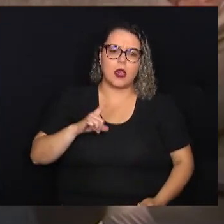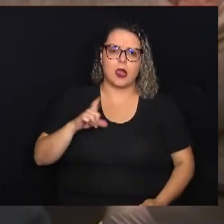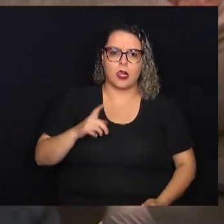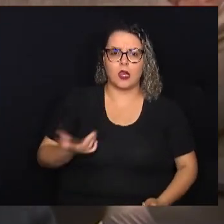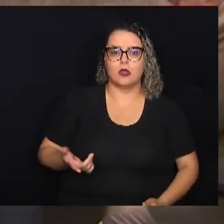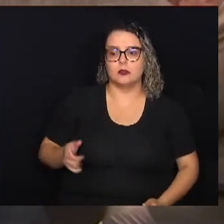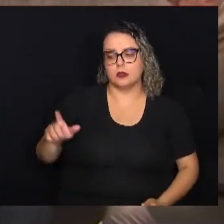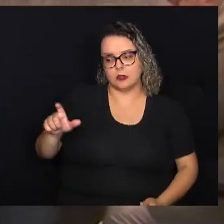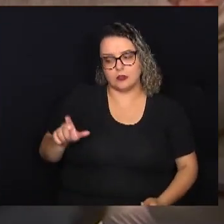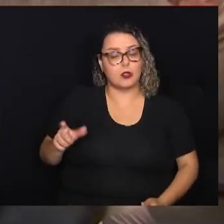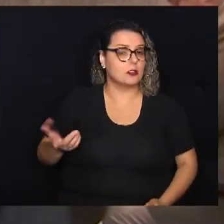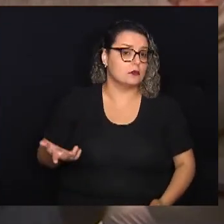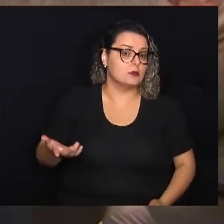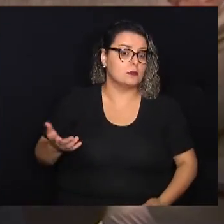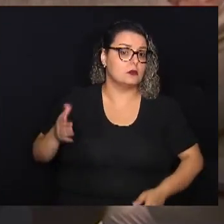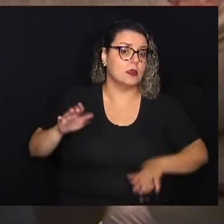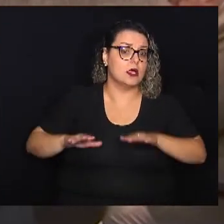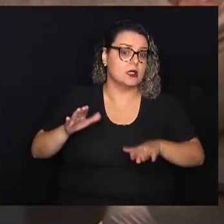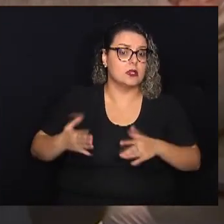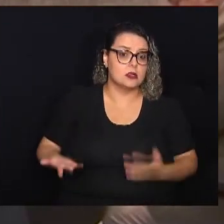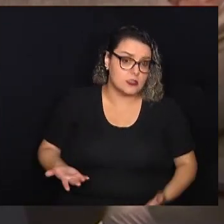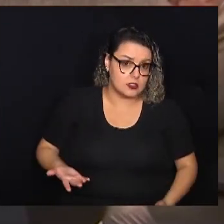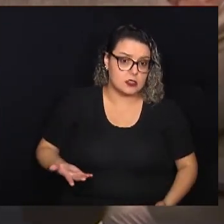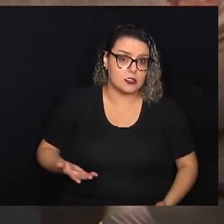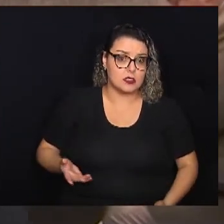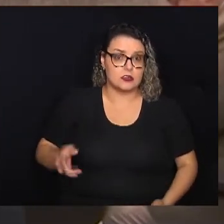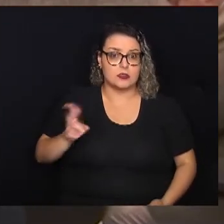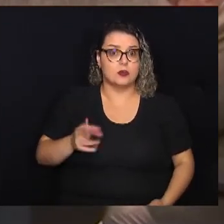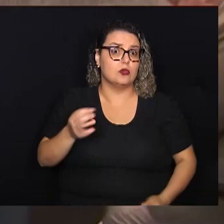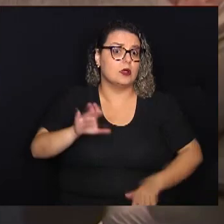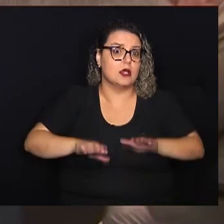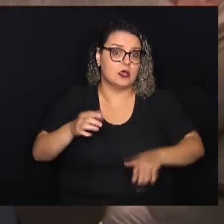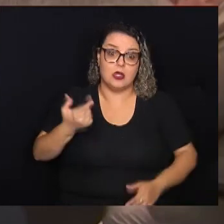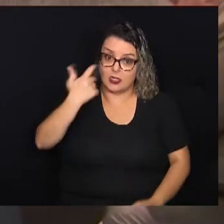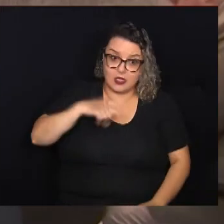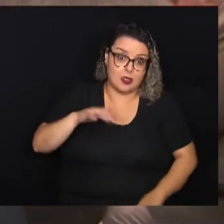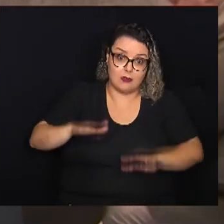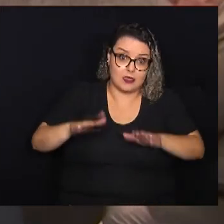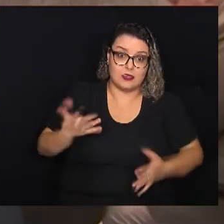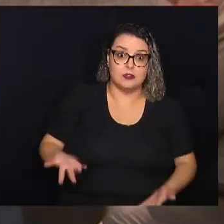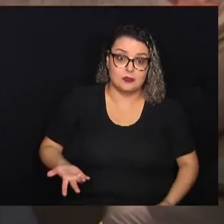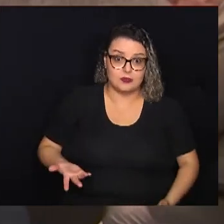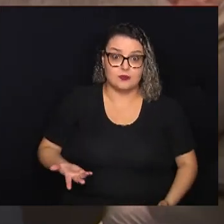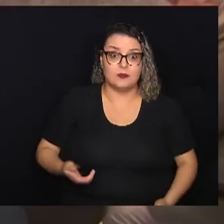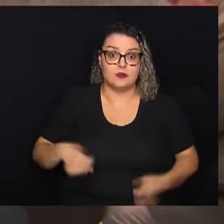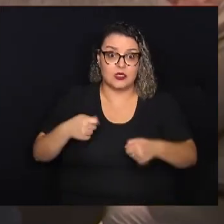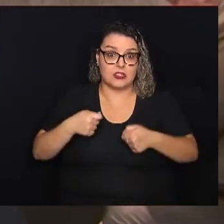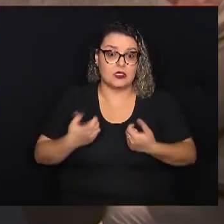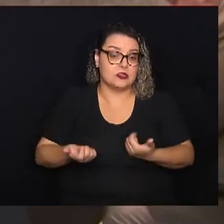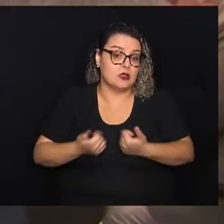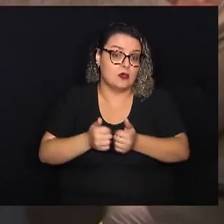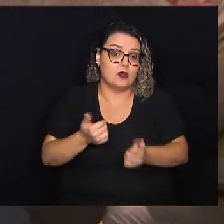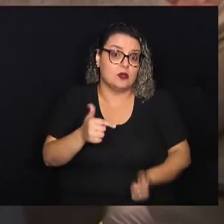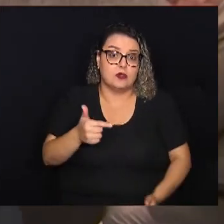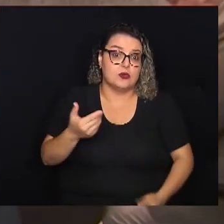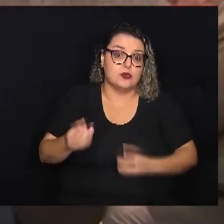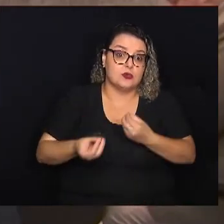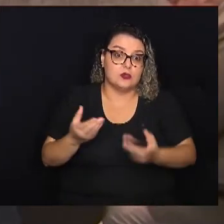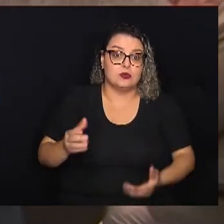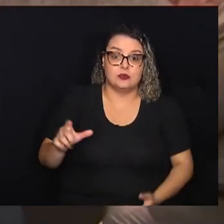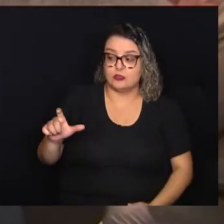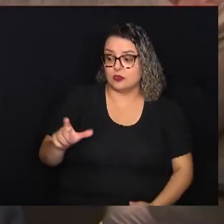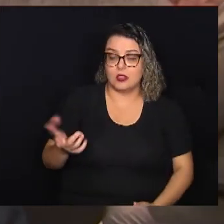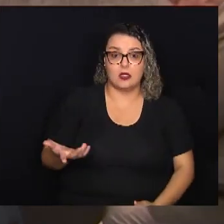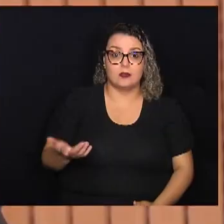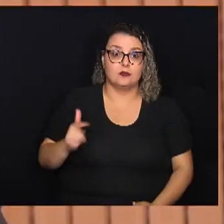cartão ali, mas tem aquele pessoal que usa esporadicamente, eu mesmo, já quis usar ônibus e não tinha o tal do cartão